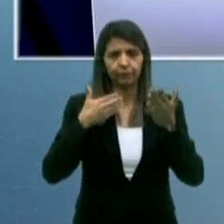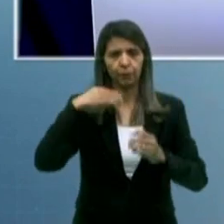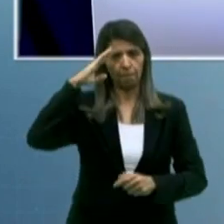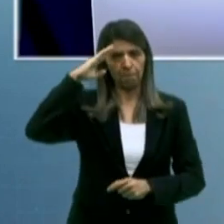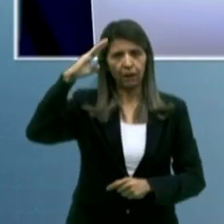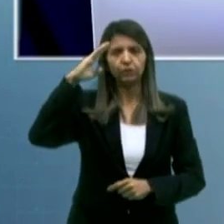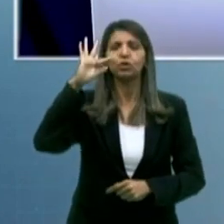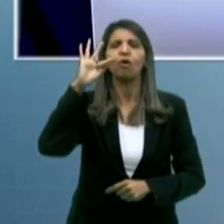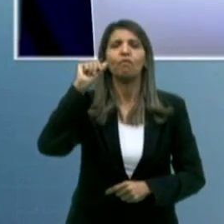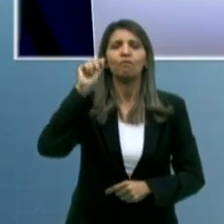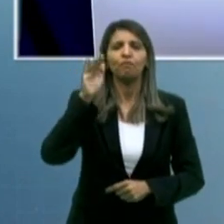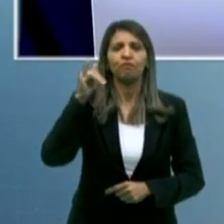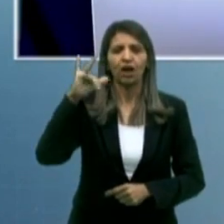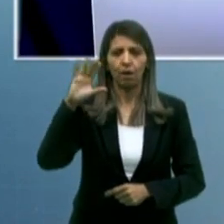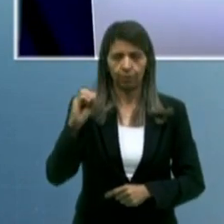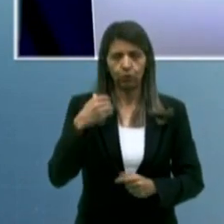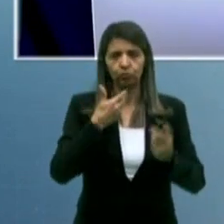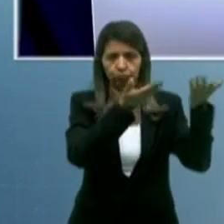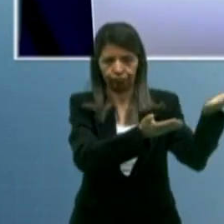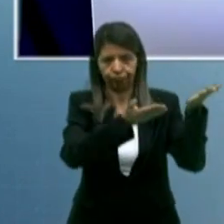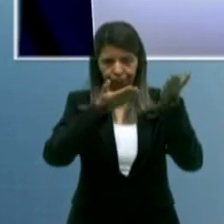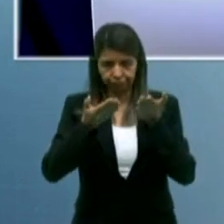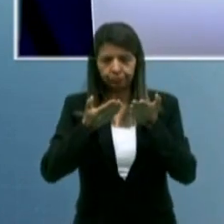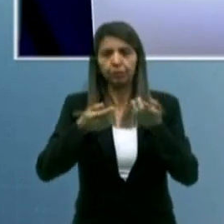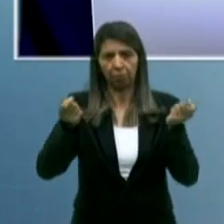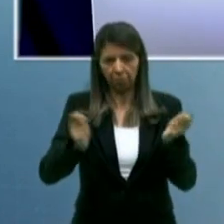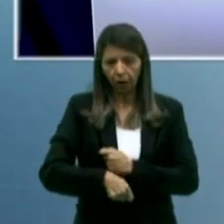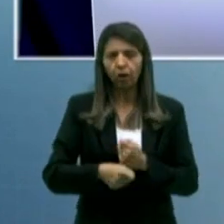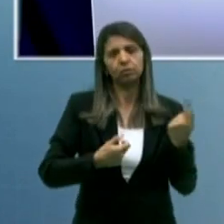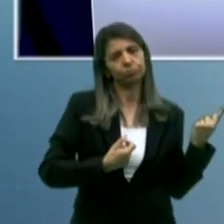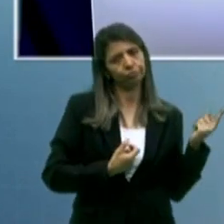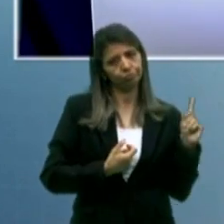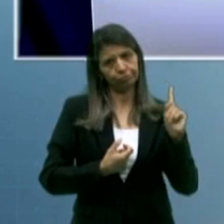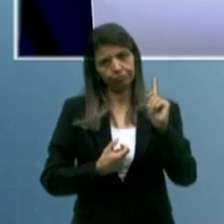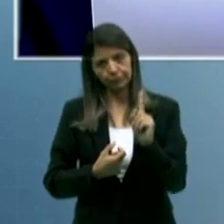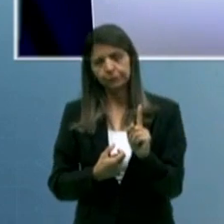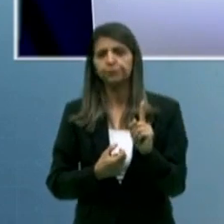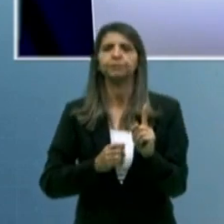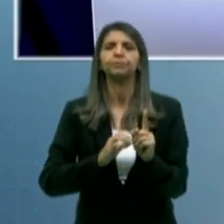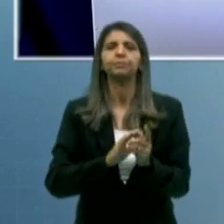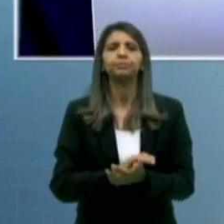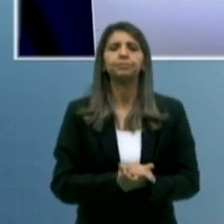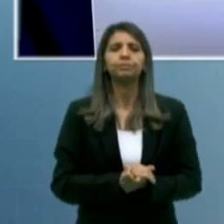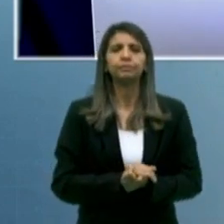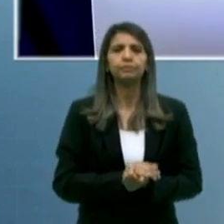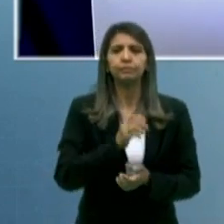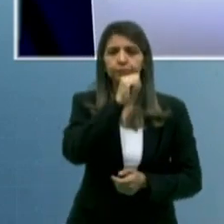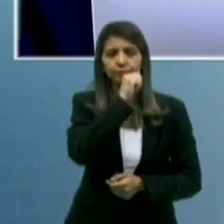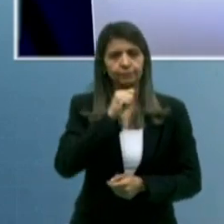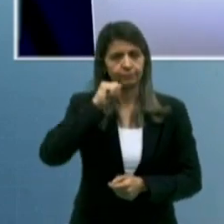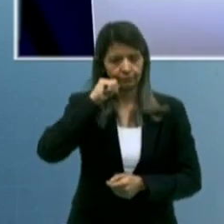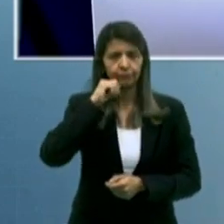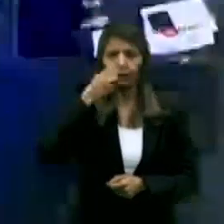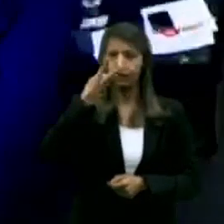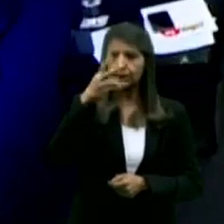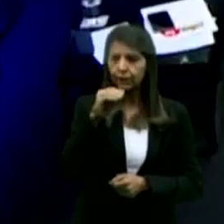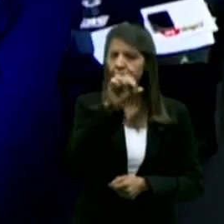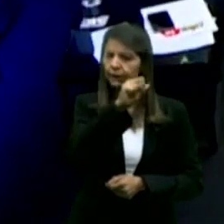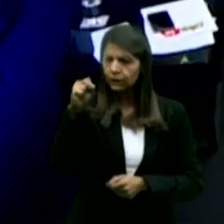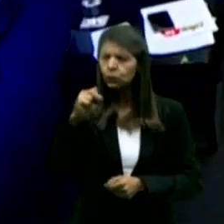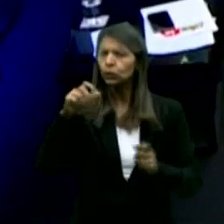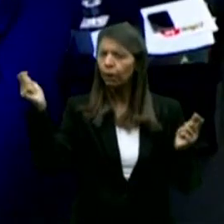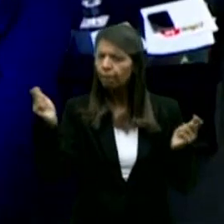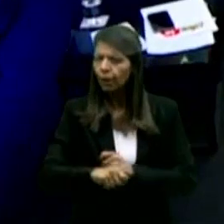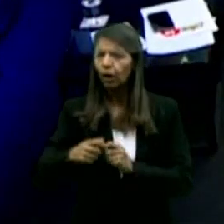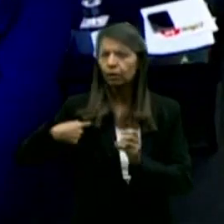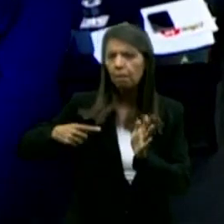Major Fábio, pode se dirigir ao centro do nosso cenário. Lembrando que a Adjane Simplício tem 30 segundos para fazer essa